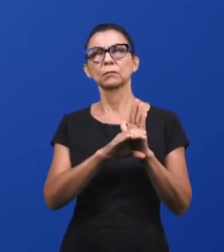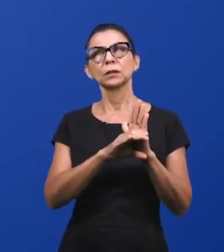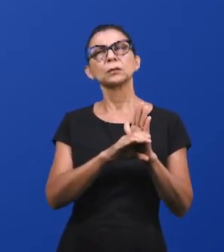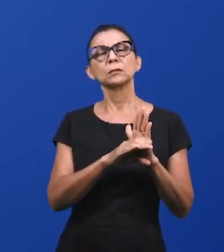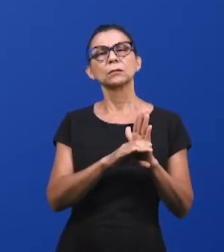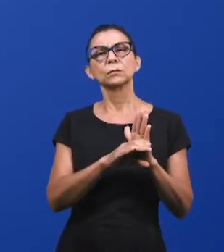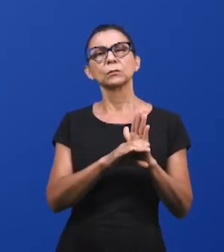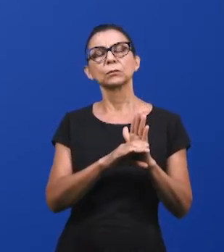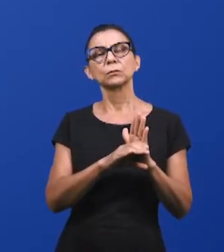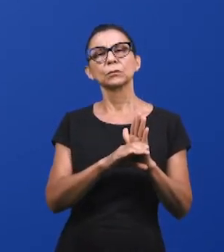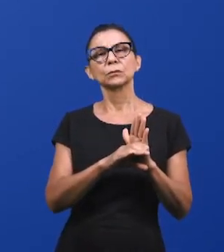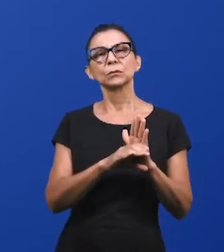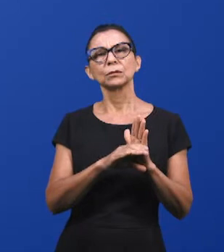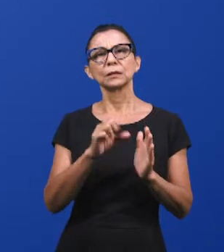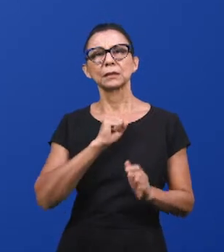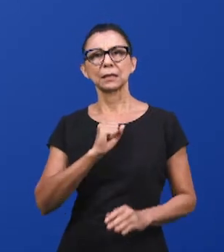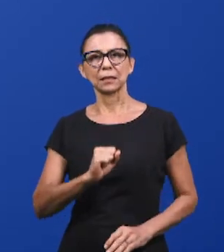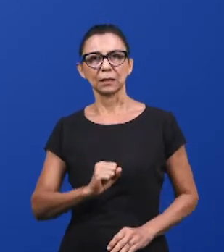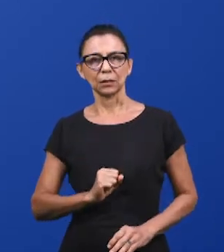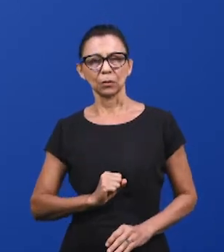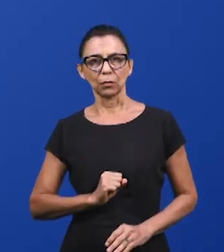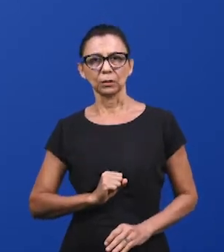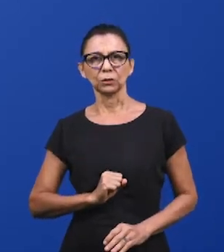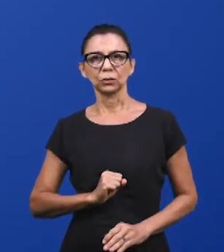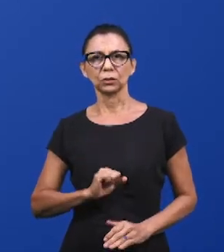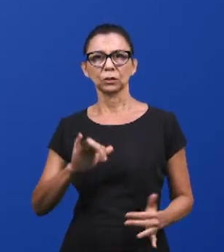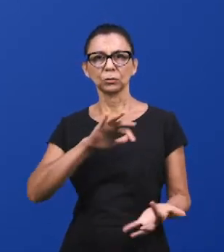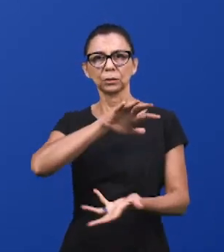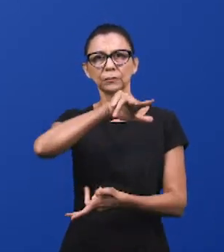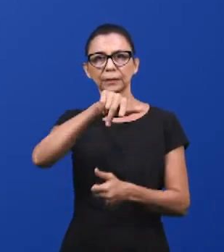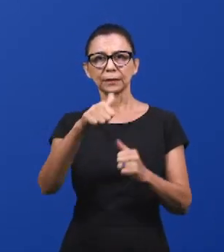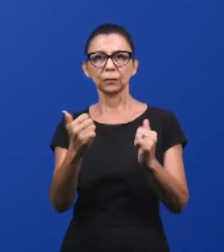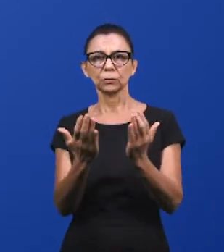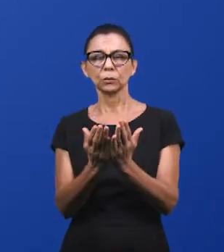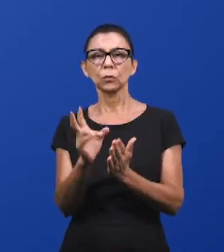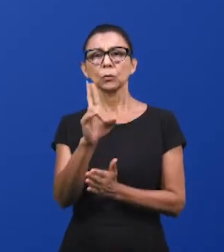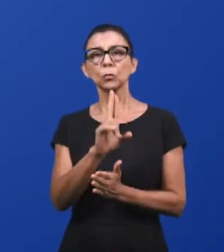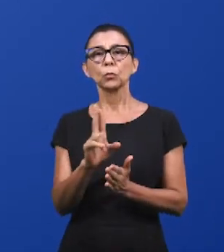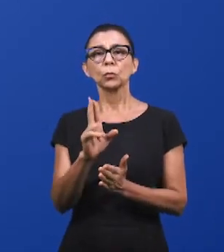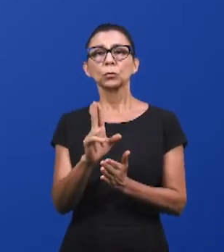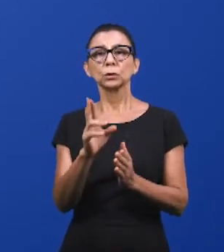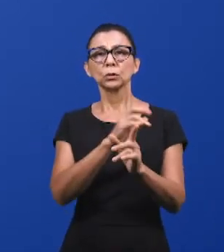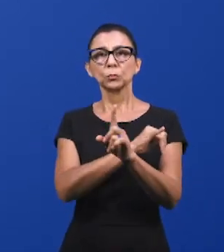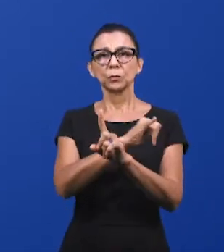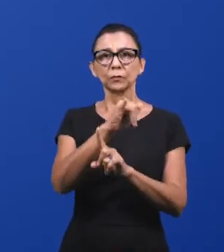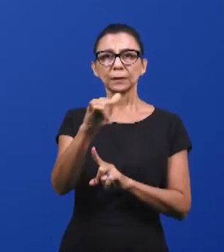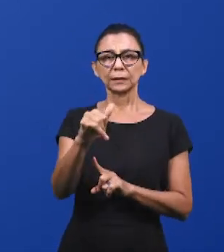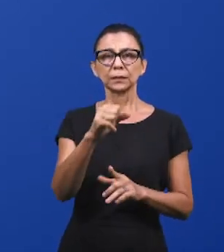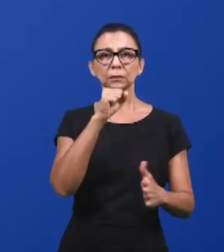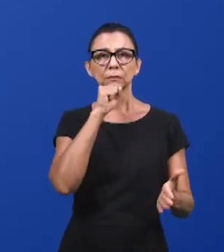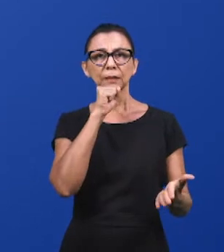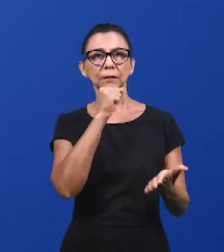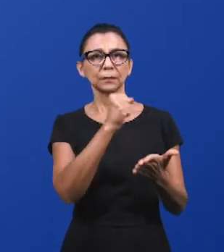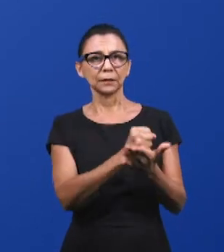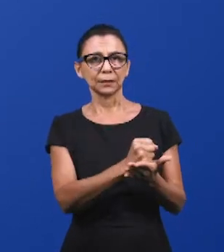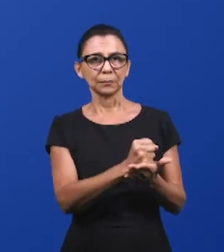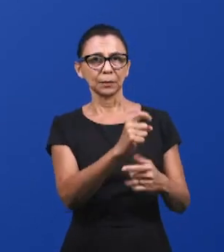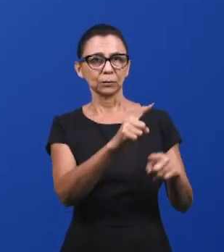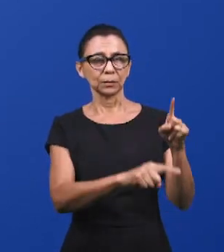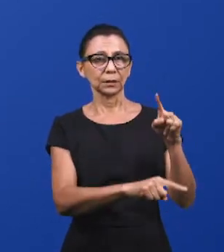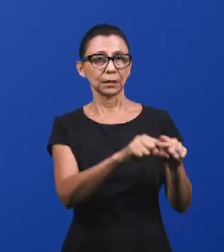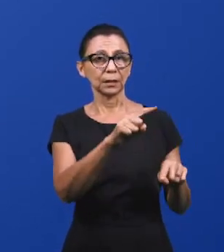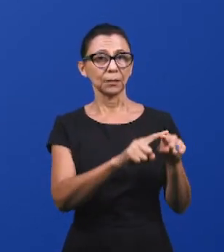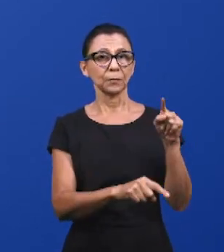do crente, usando a base profética, os elementos do culto do Velho Testamento? Lembramos